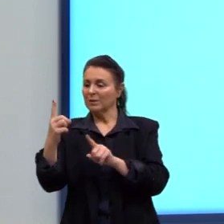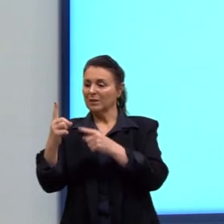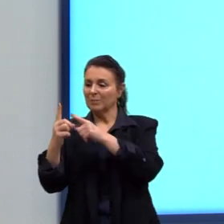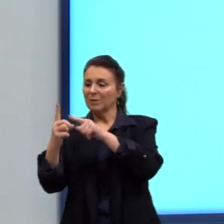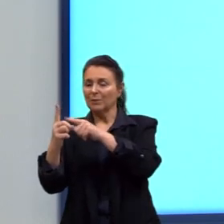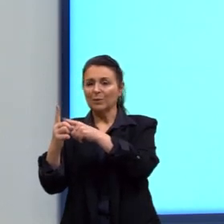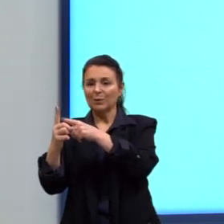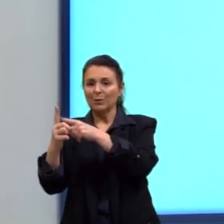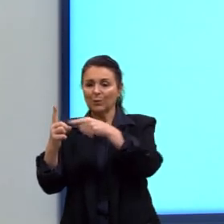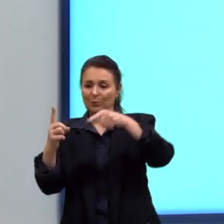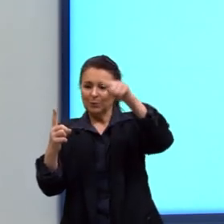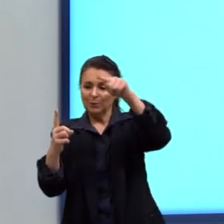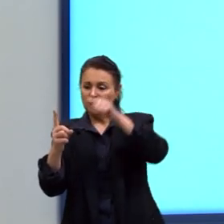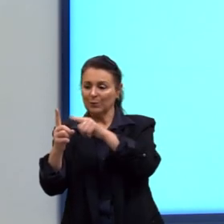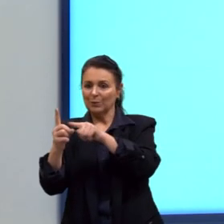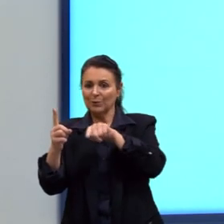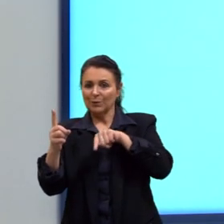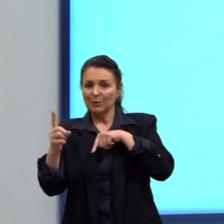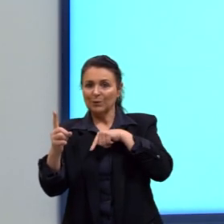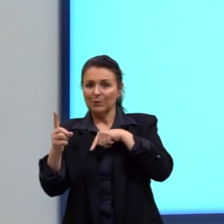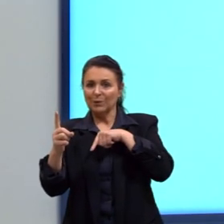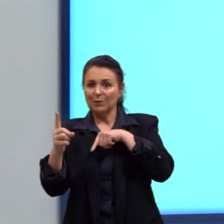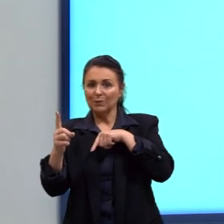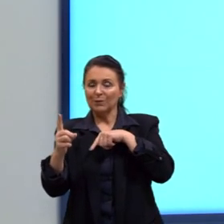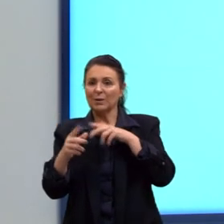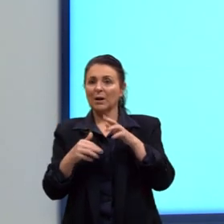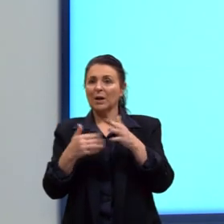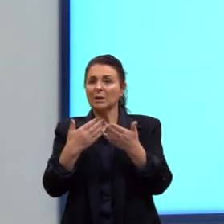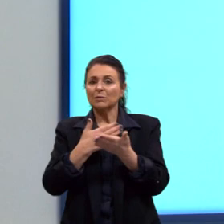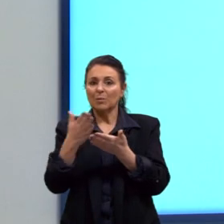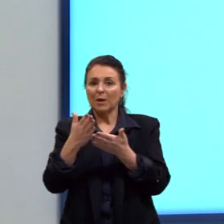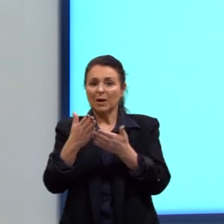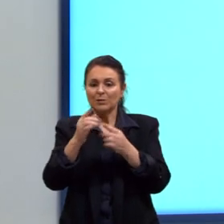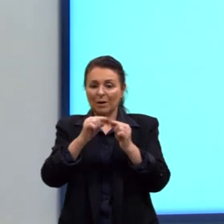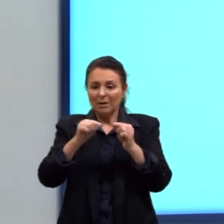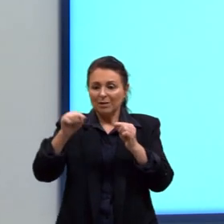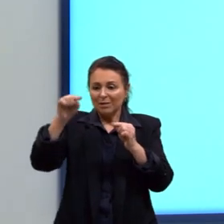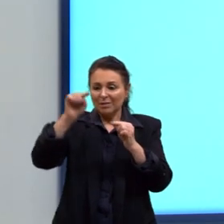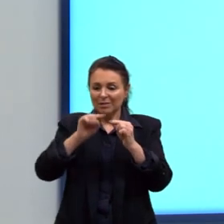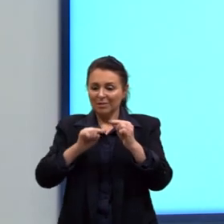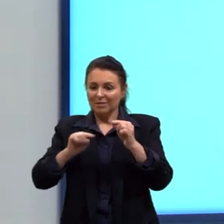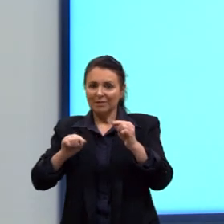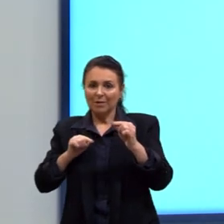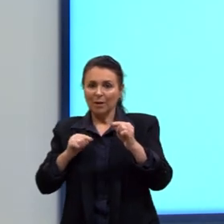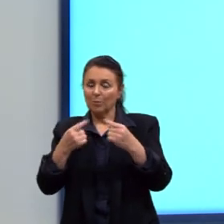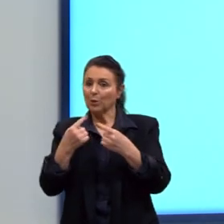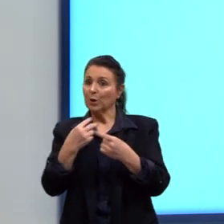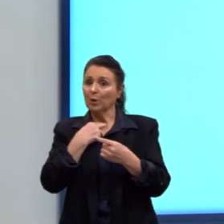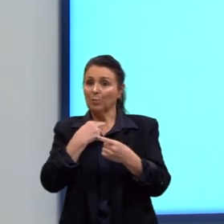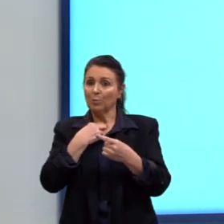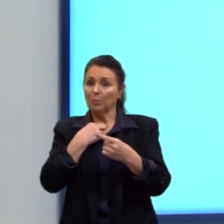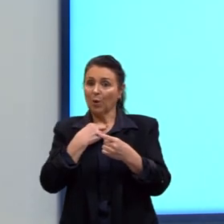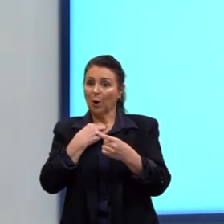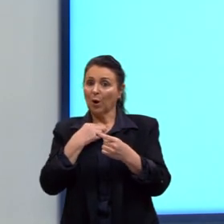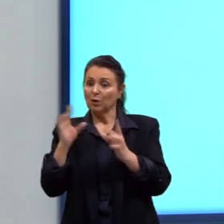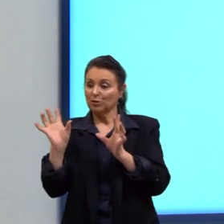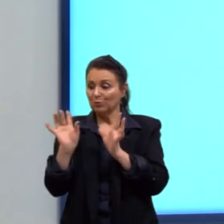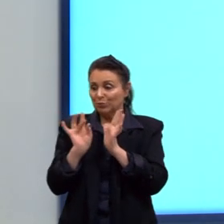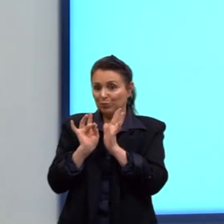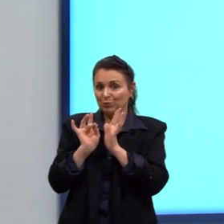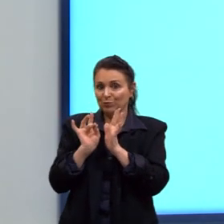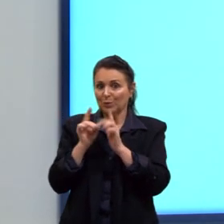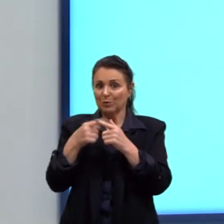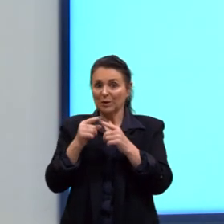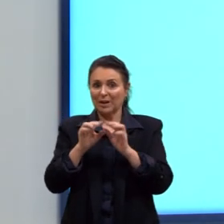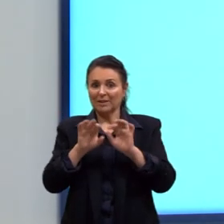reta nessas linhas. Elas começam a entortar para conseguir, então, não encostar uma na outra. Porque elas querem se repelir.